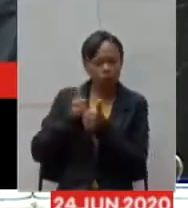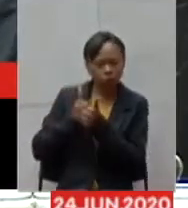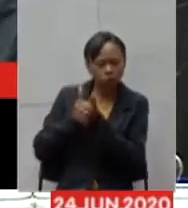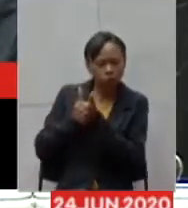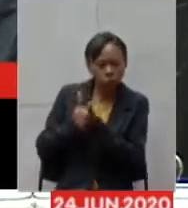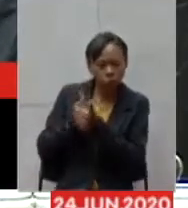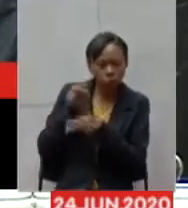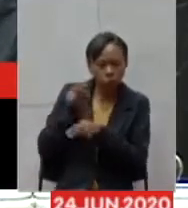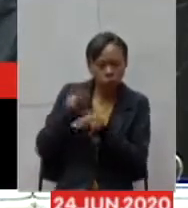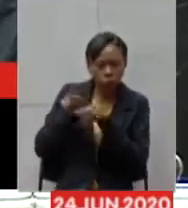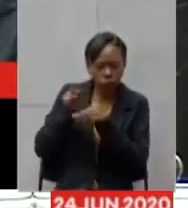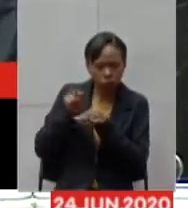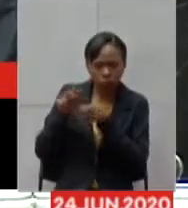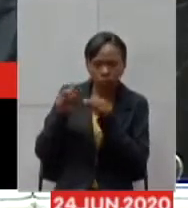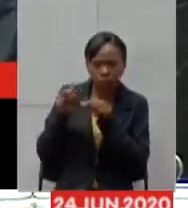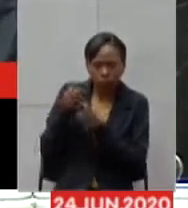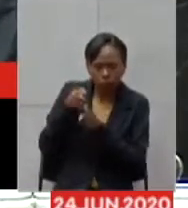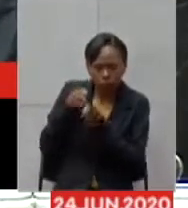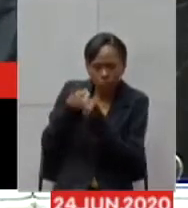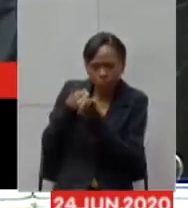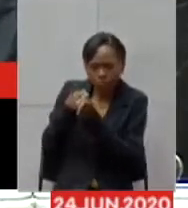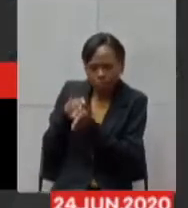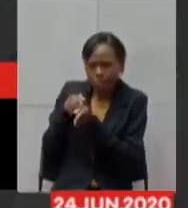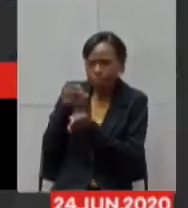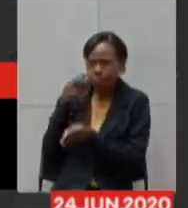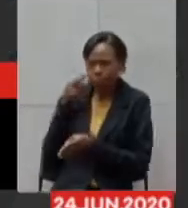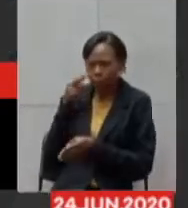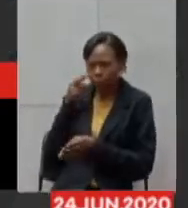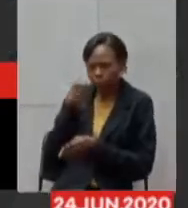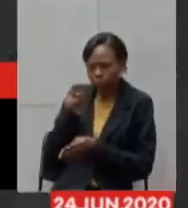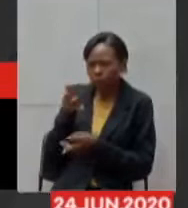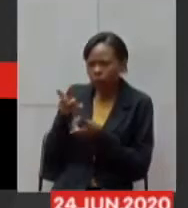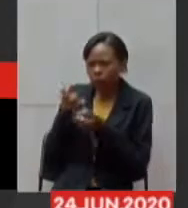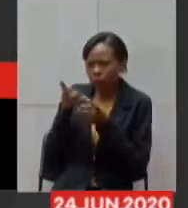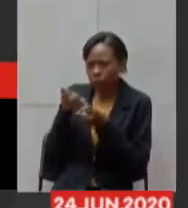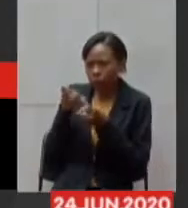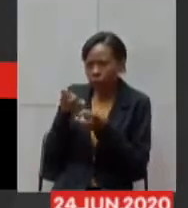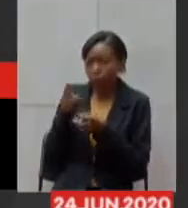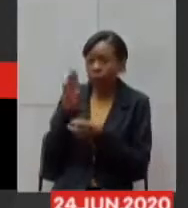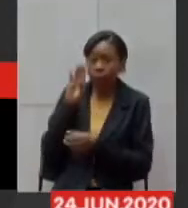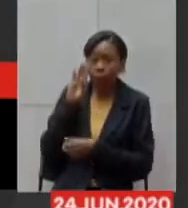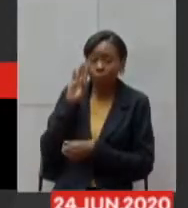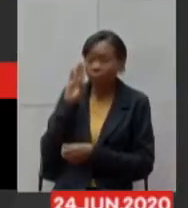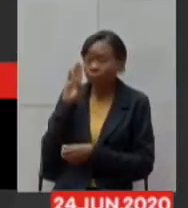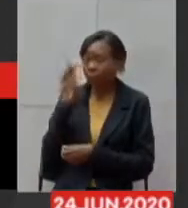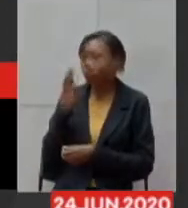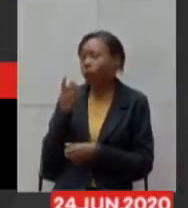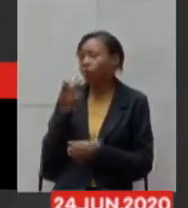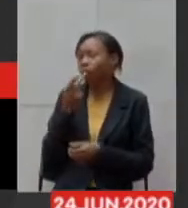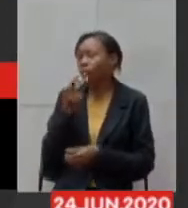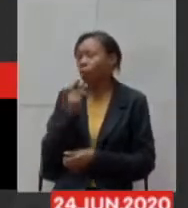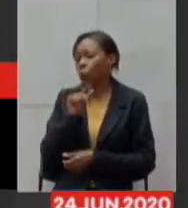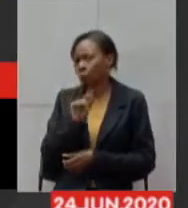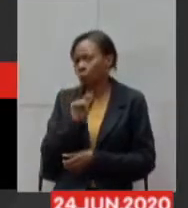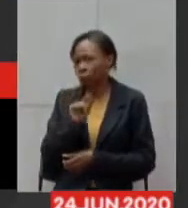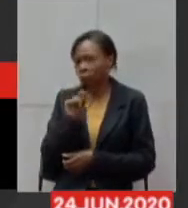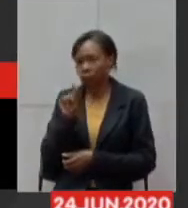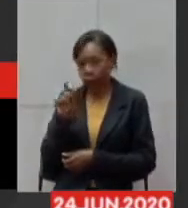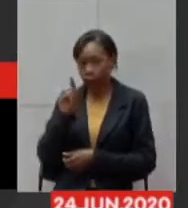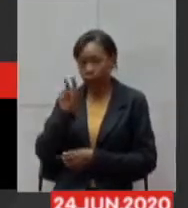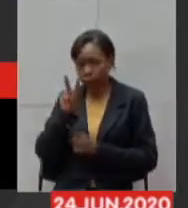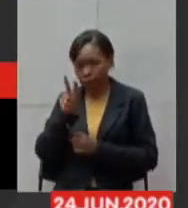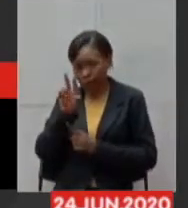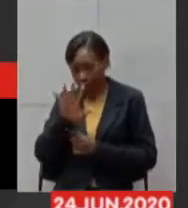nós é muito importante frisar que o Vale do Aço foi uma das regiões que nós